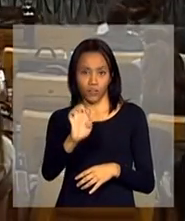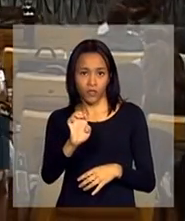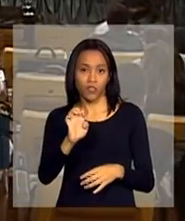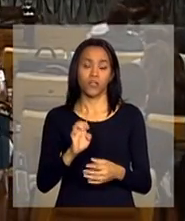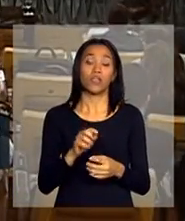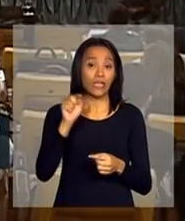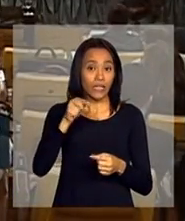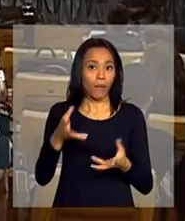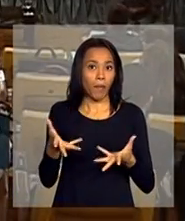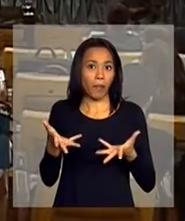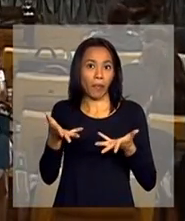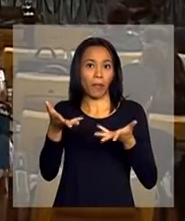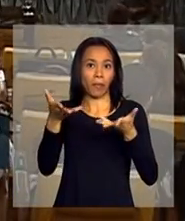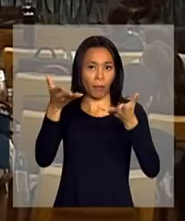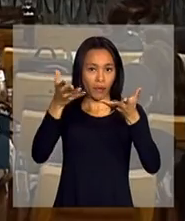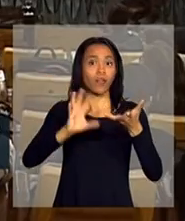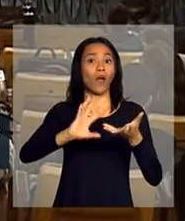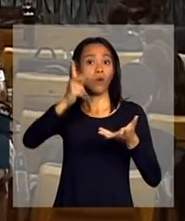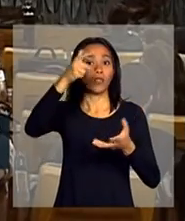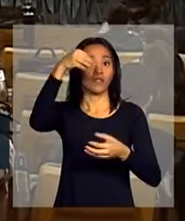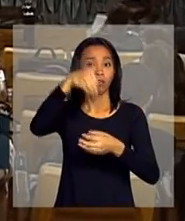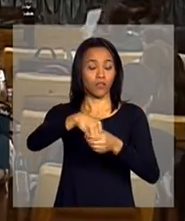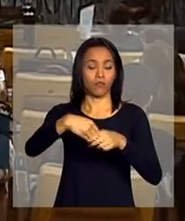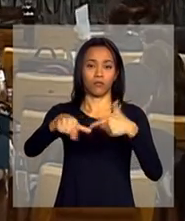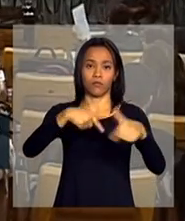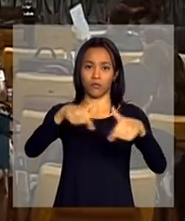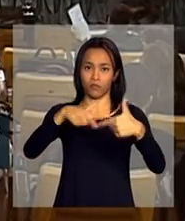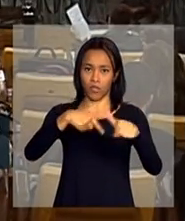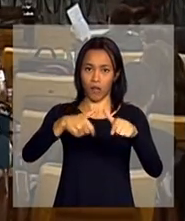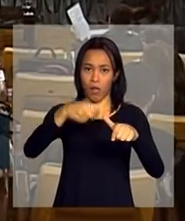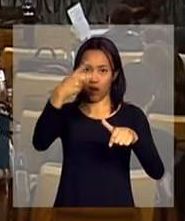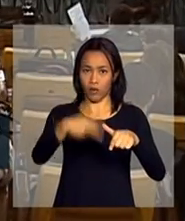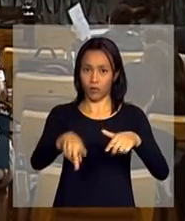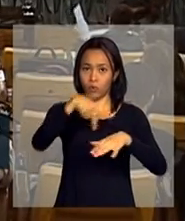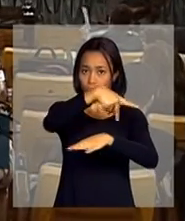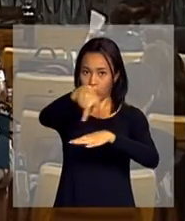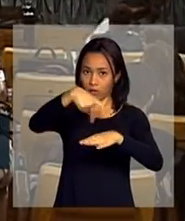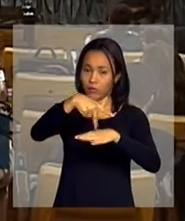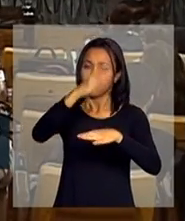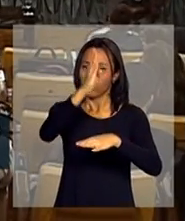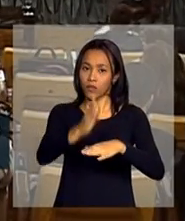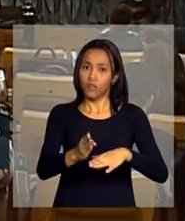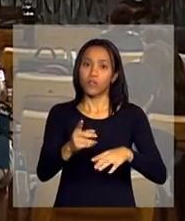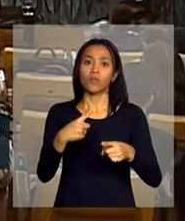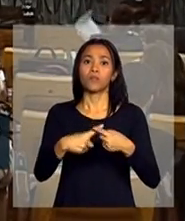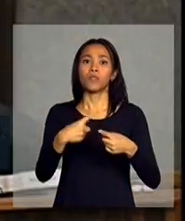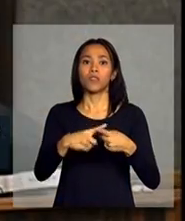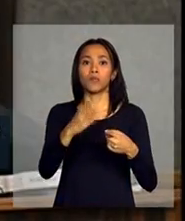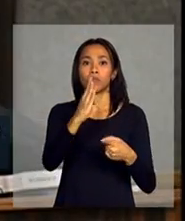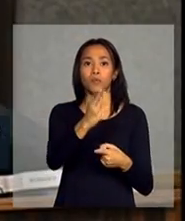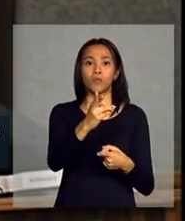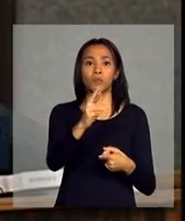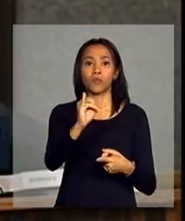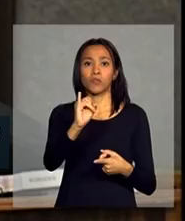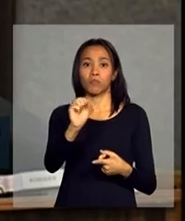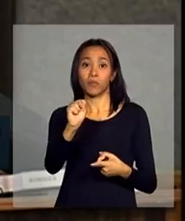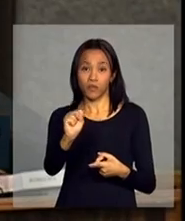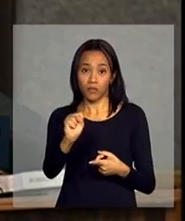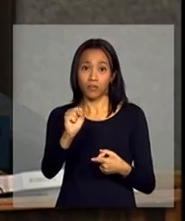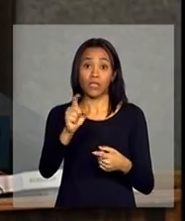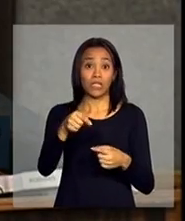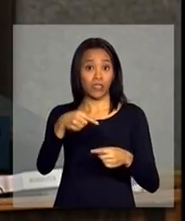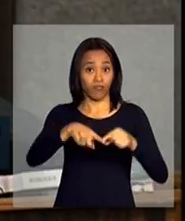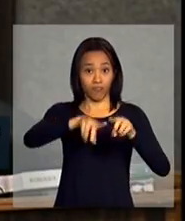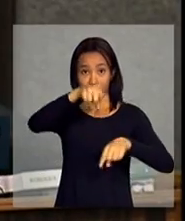E é isso, mais ou menos, que está acontecendo no mercado de trabalho brasileiro e não é o que acontece no mercado de trabalho dos BRICS ou onde a